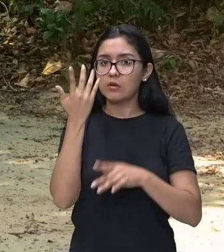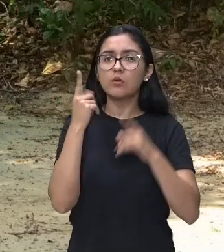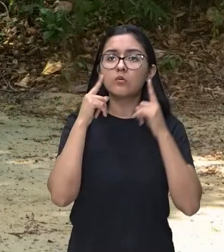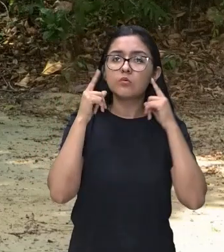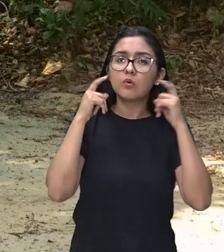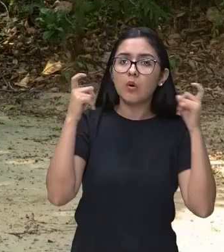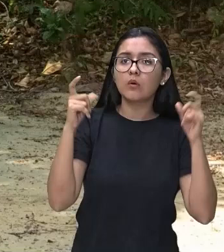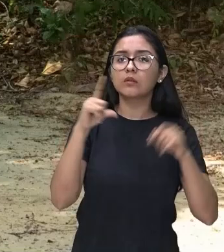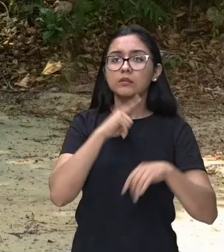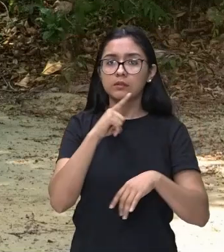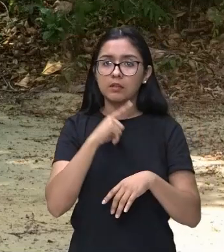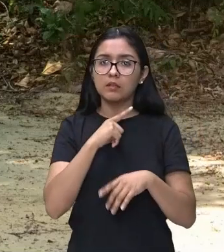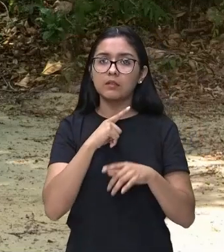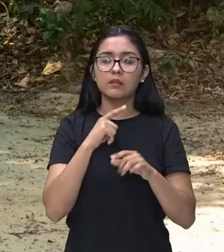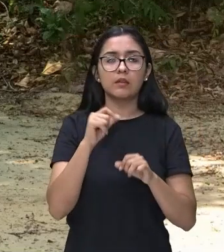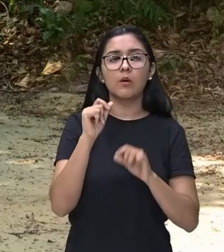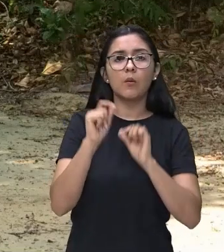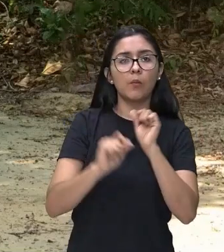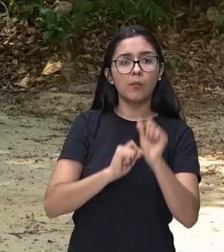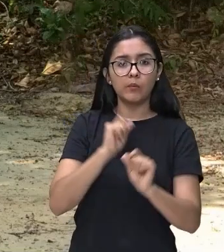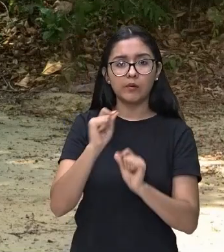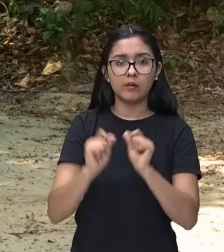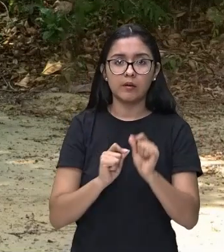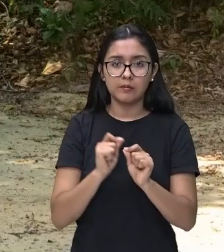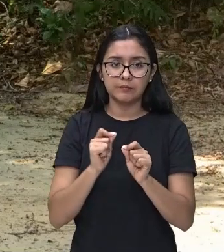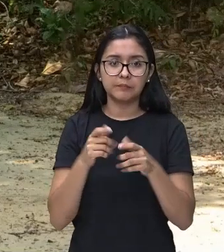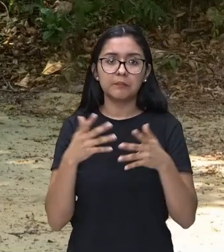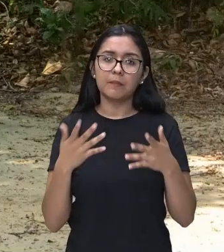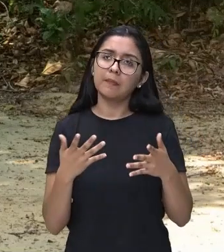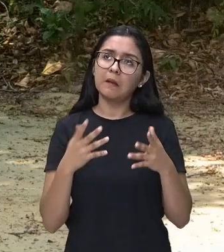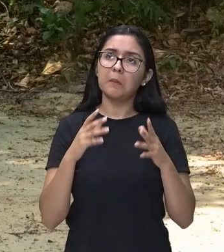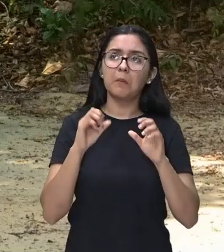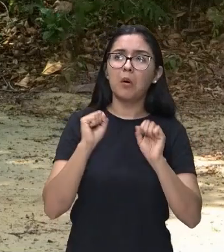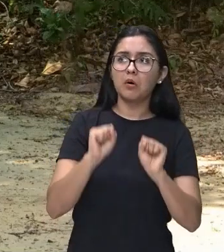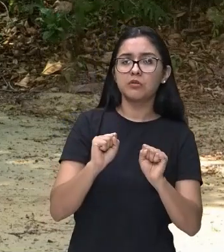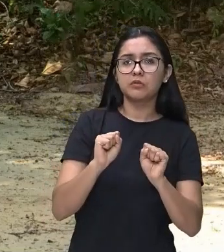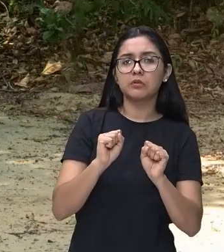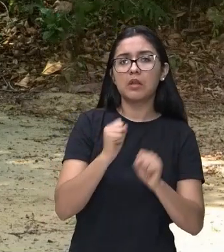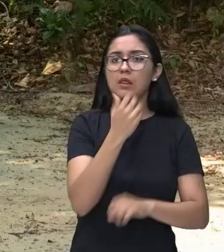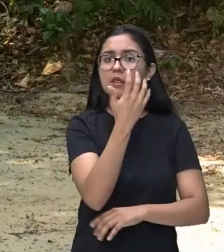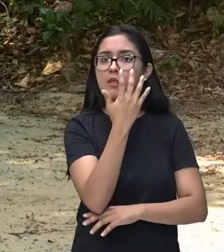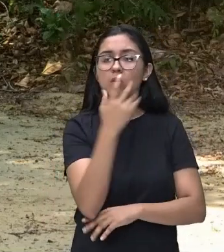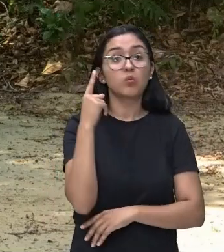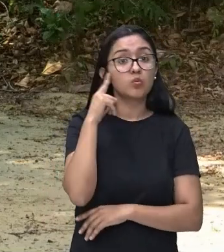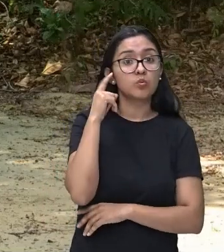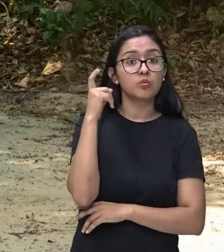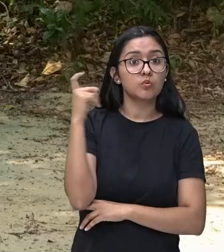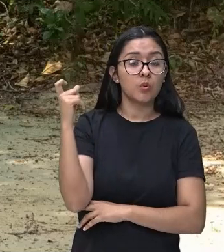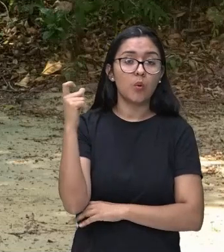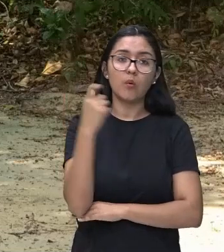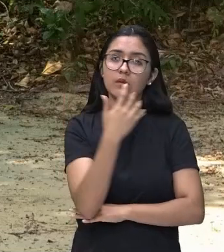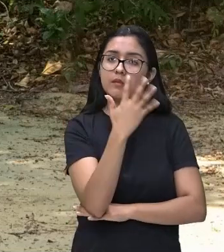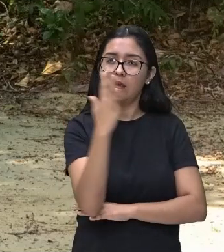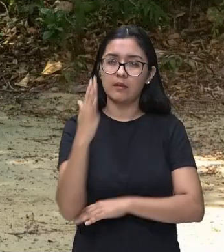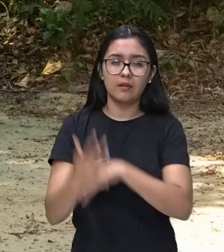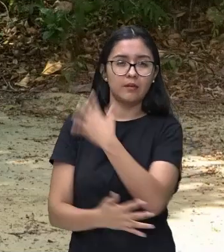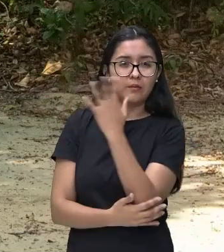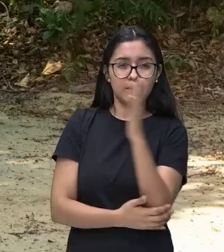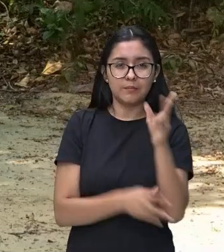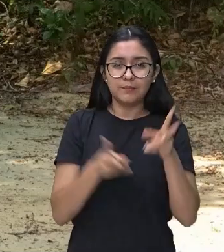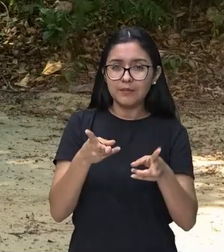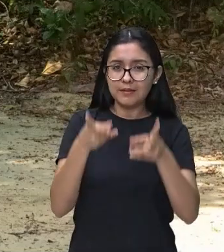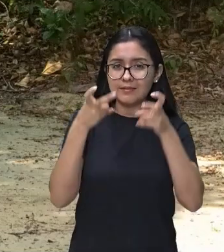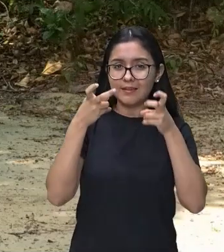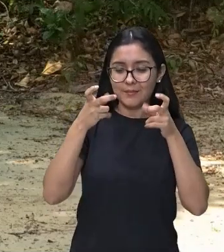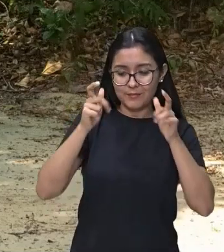fonte sonora. Essa fonte sonora, ela pode estar na natureza, como vocês podem ver aqui, nós estamos nessa